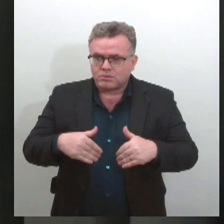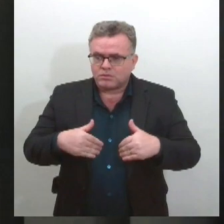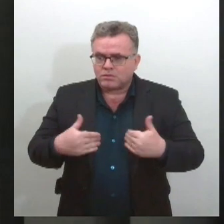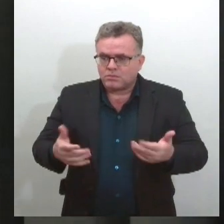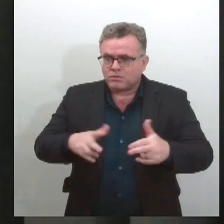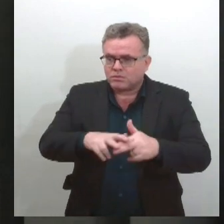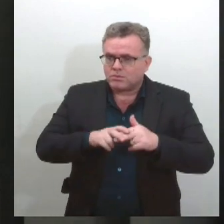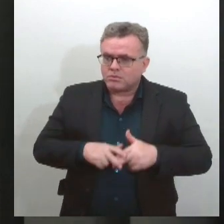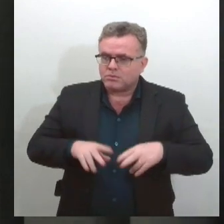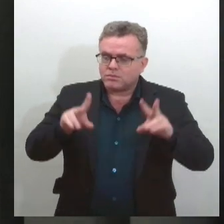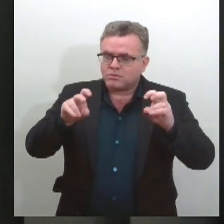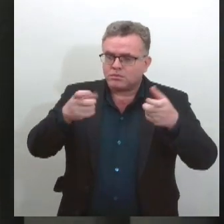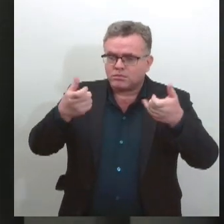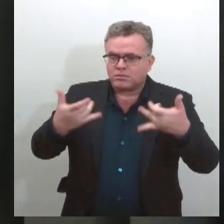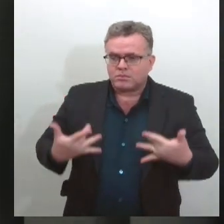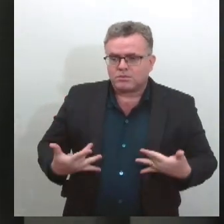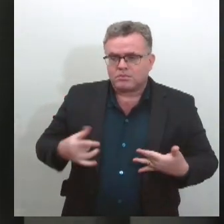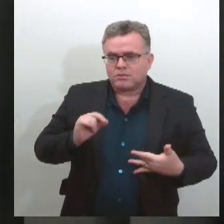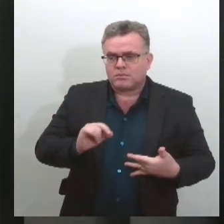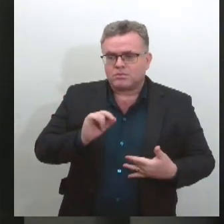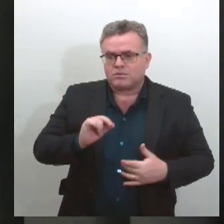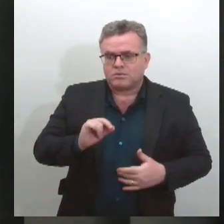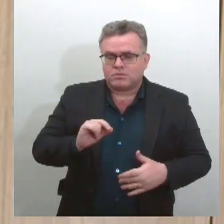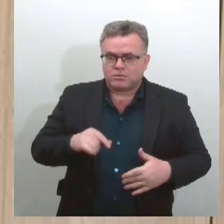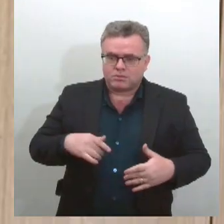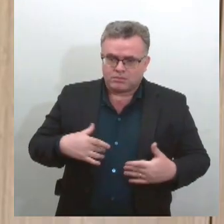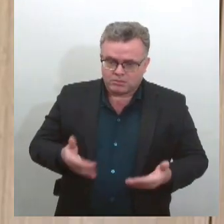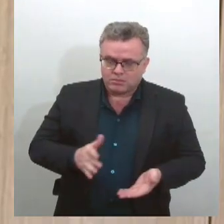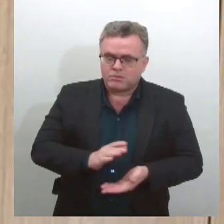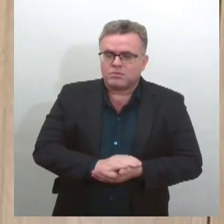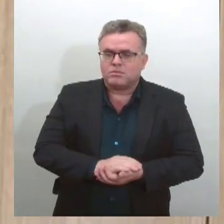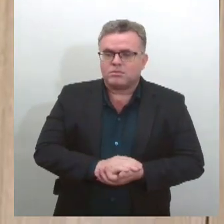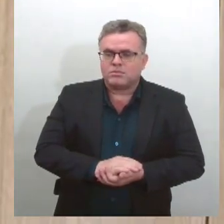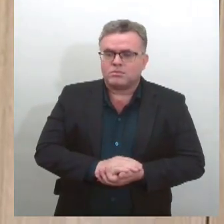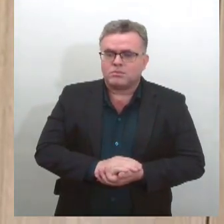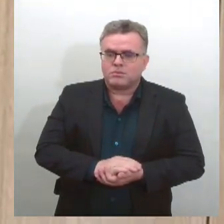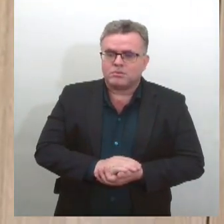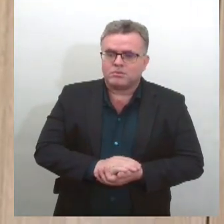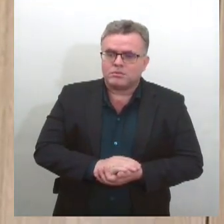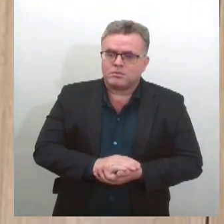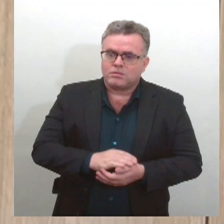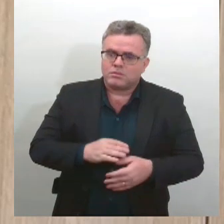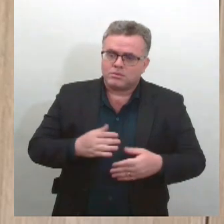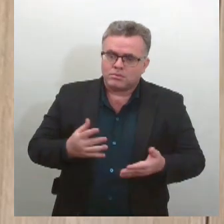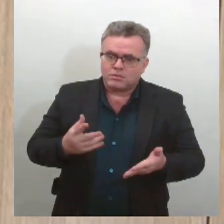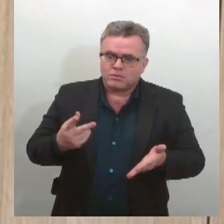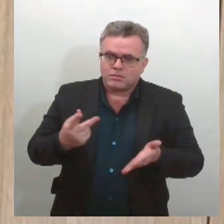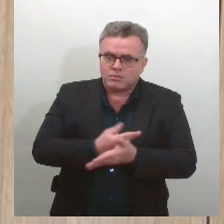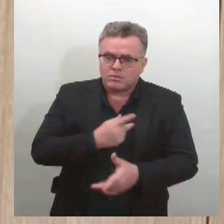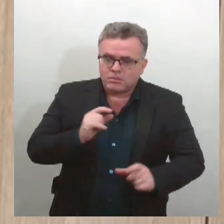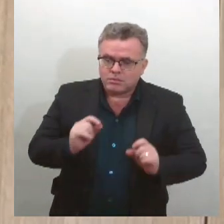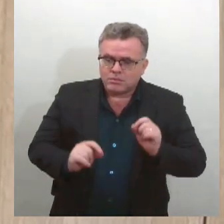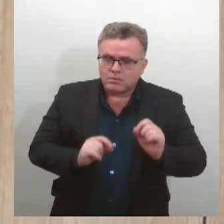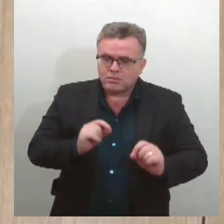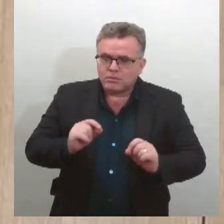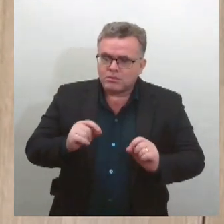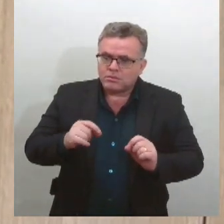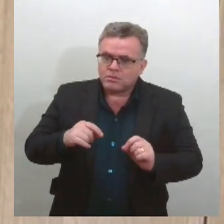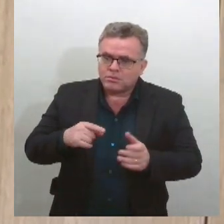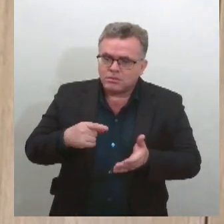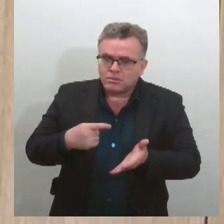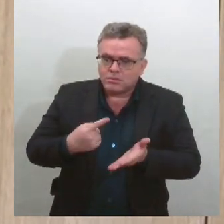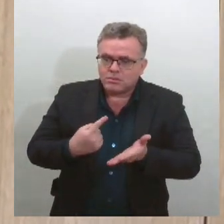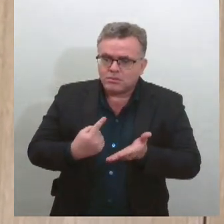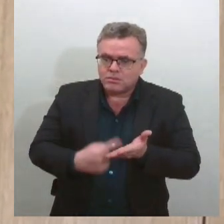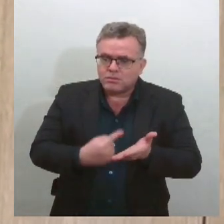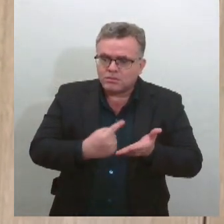órgão Simone Fontes tem mais informações, acompanhe. A automedicação é um problema no mundo inteiro e não poderia ser diferente em nosso país. E o